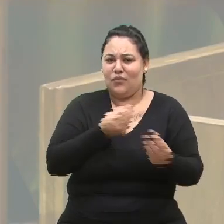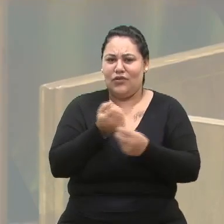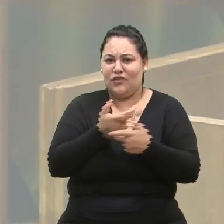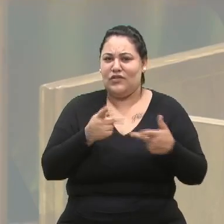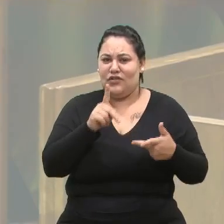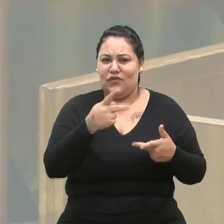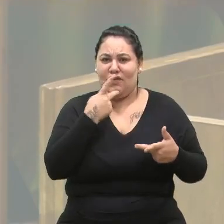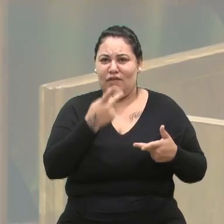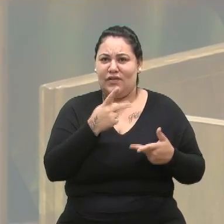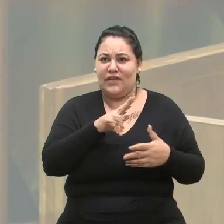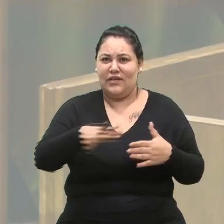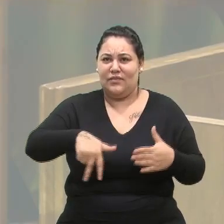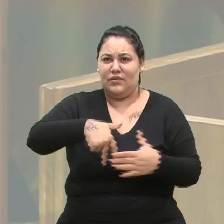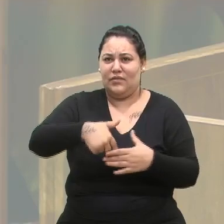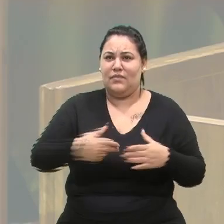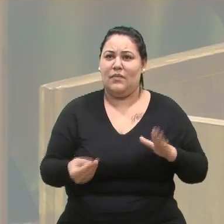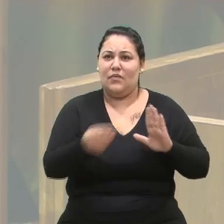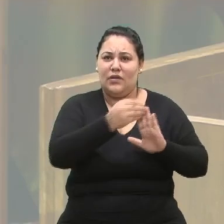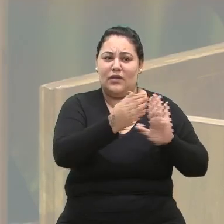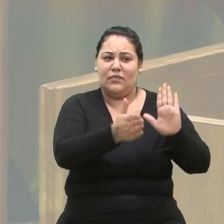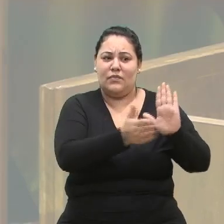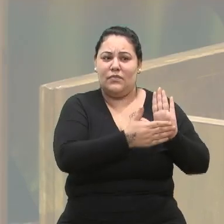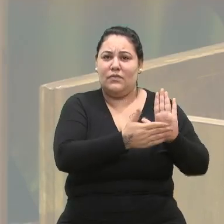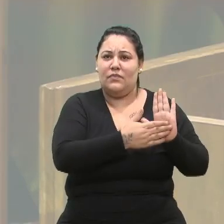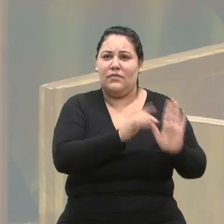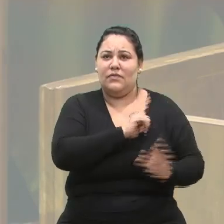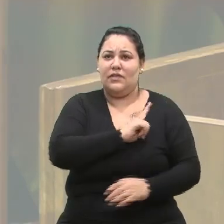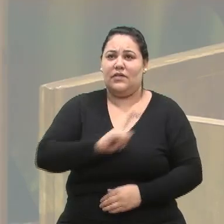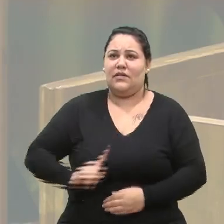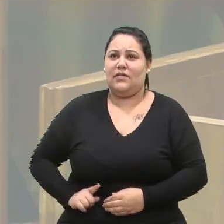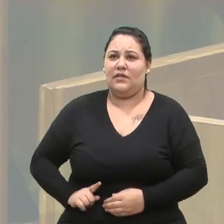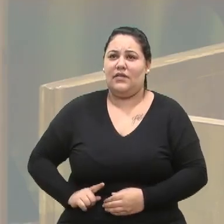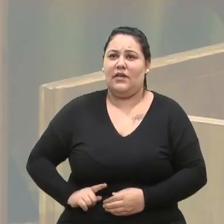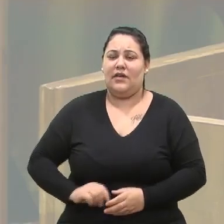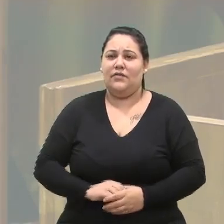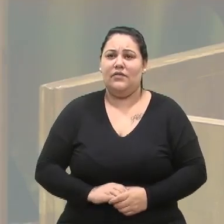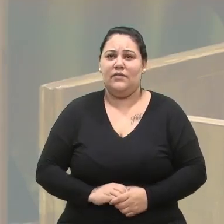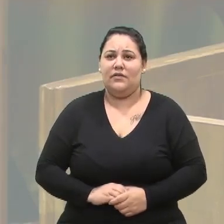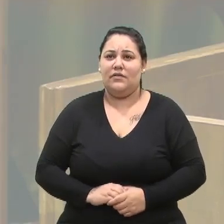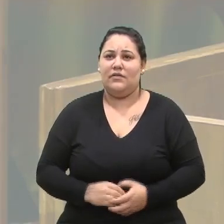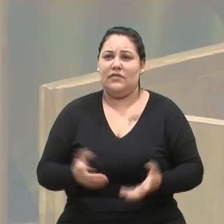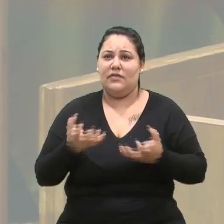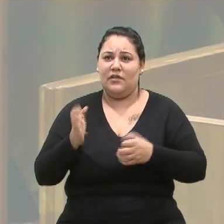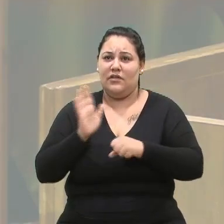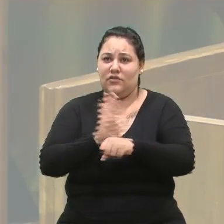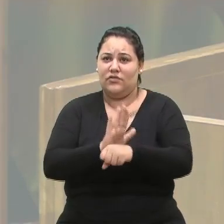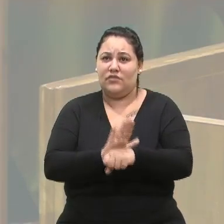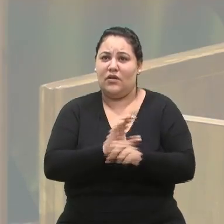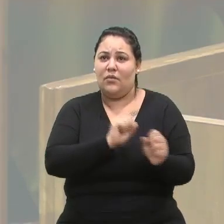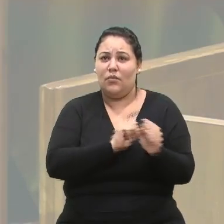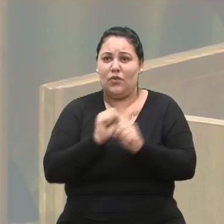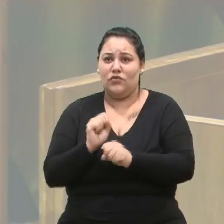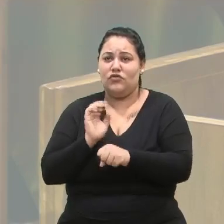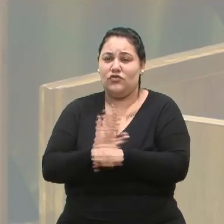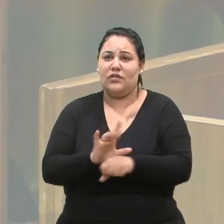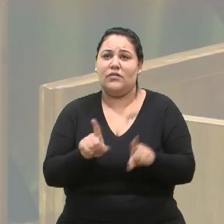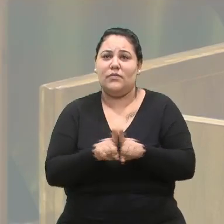tribuna, para botar no plano de governo. Muito bom. Se o senhor quiser ajudar a colocar no nosso plano de governo, o senhor também está bem-vindo.